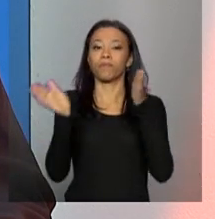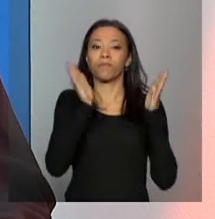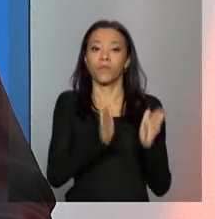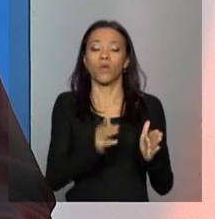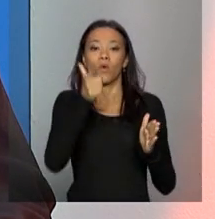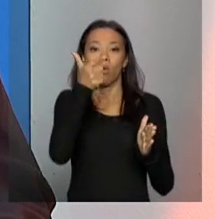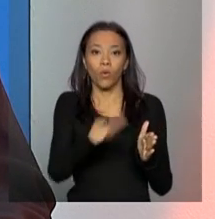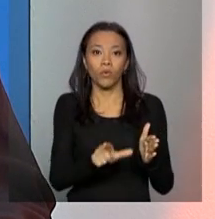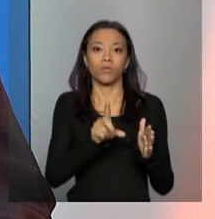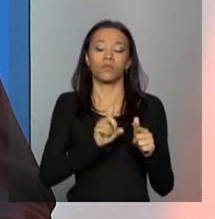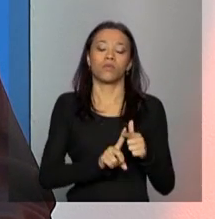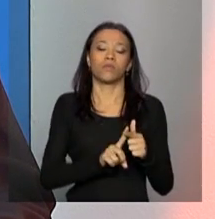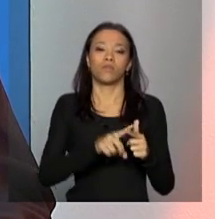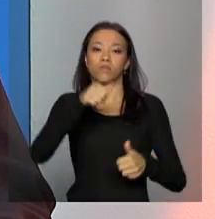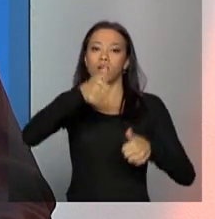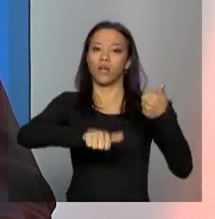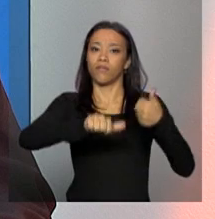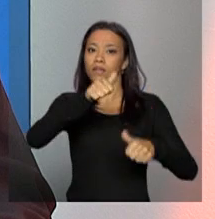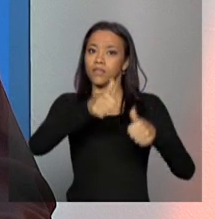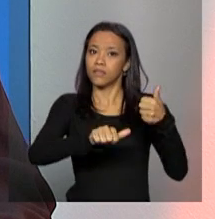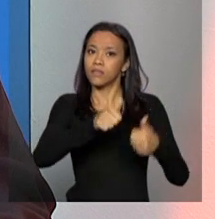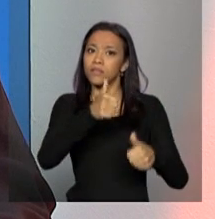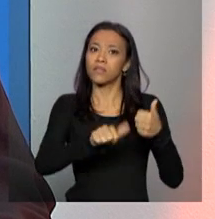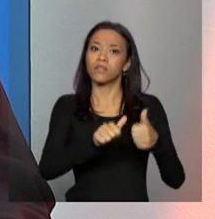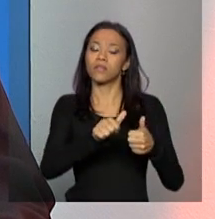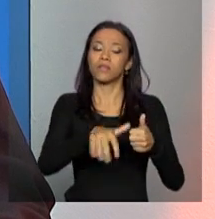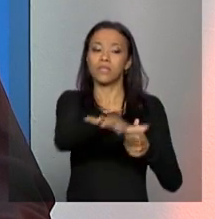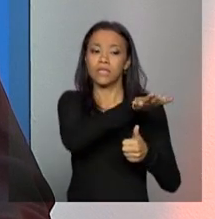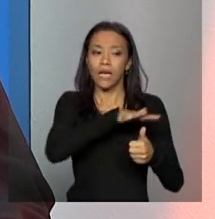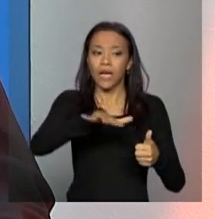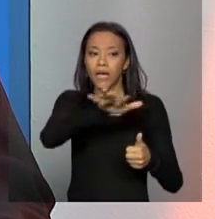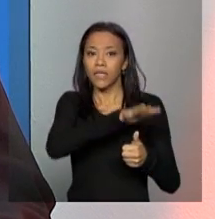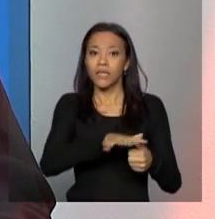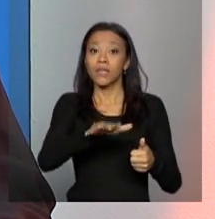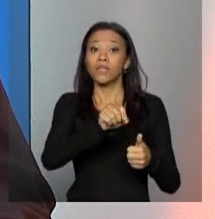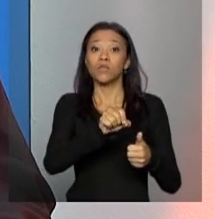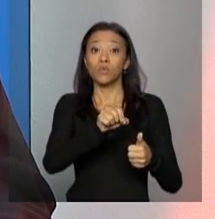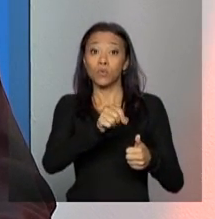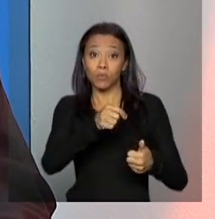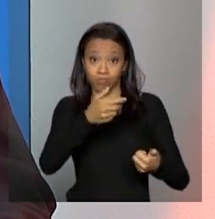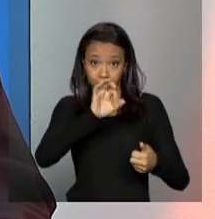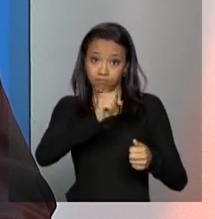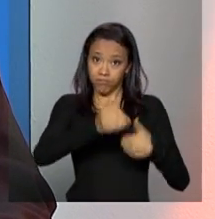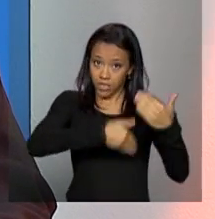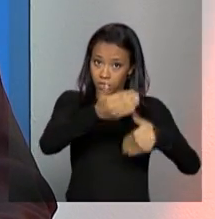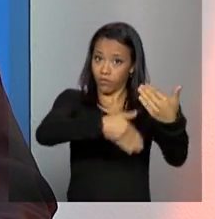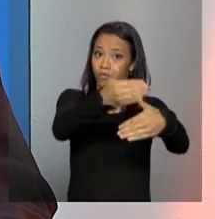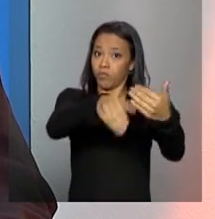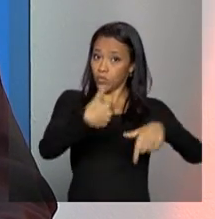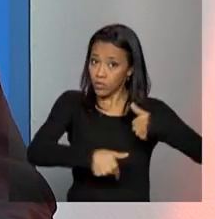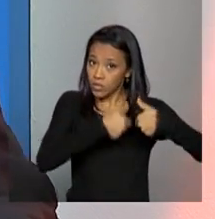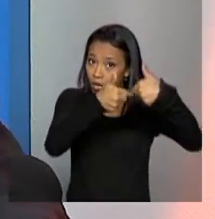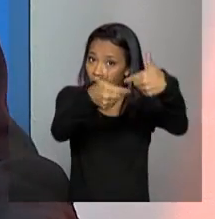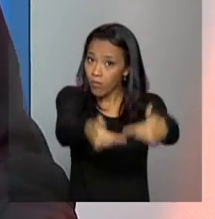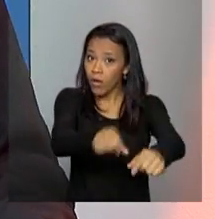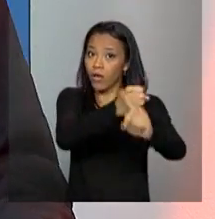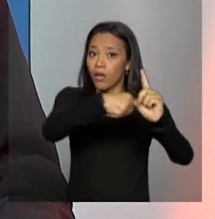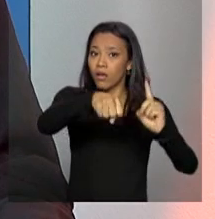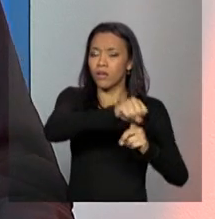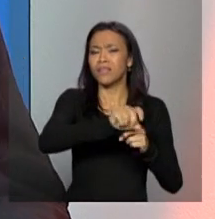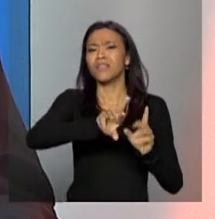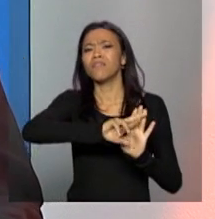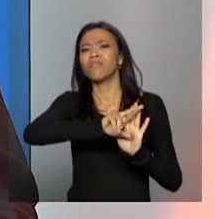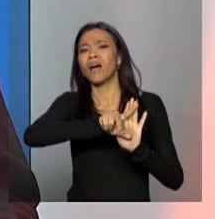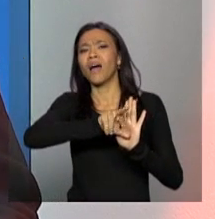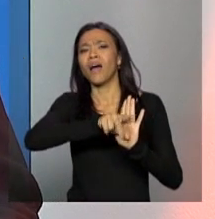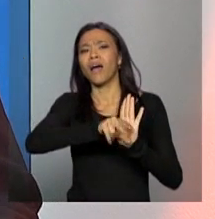desenvolvimento do sistema único da assistência social, que a gente chama do IGD SUAS, e esses índices eles são compostos por diversos itens,